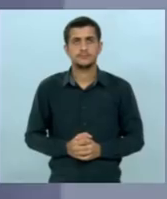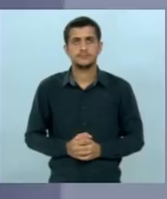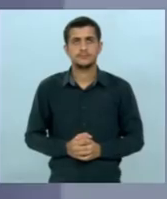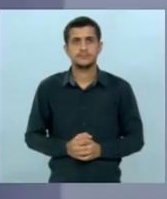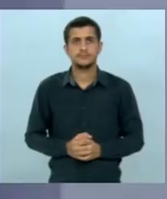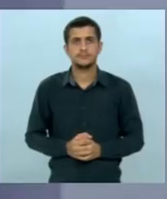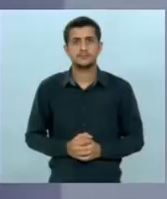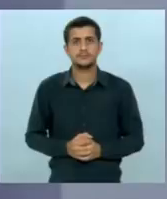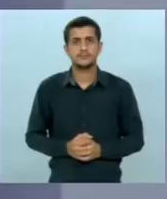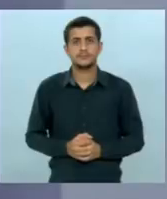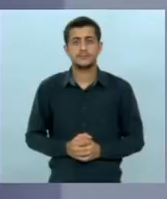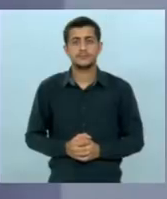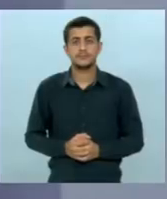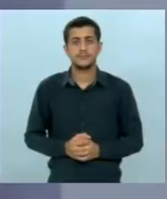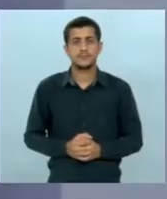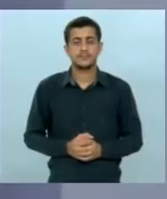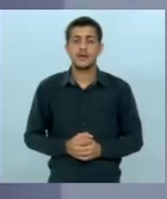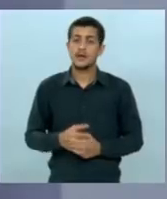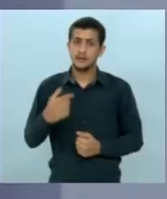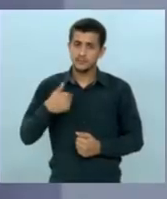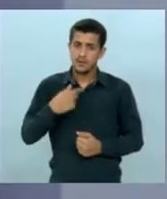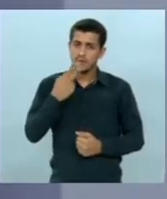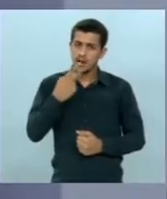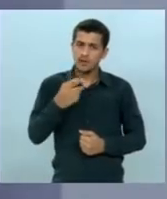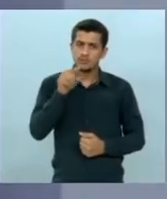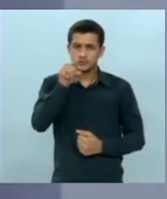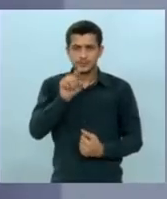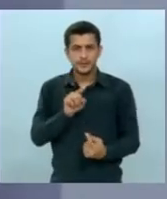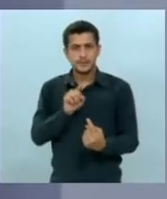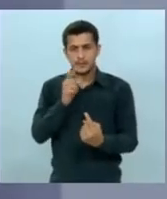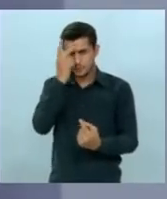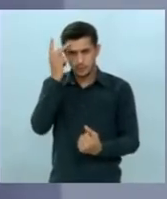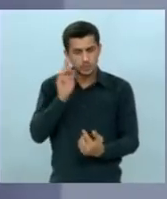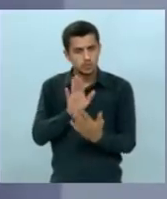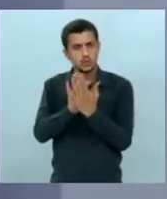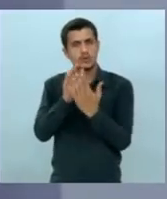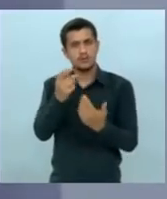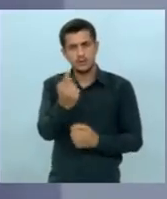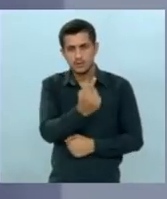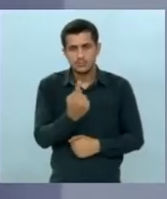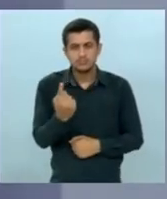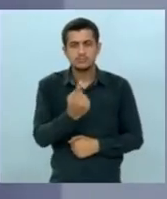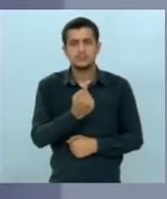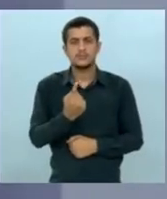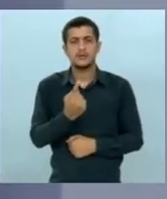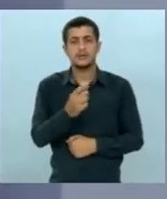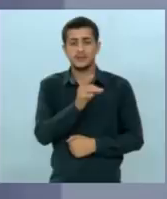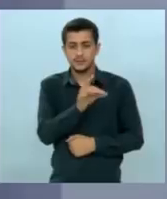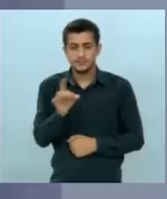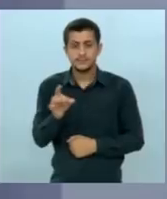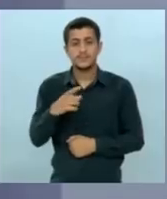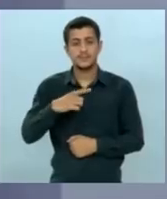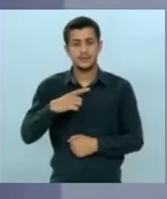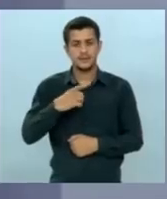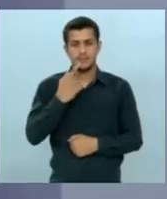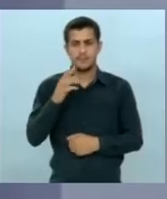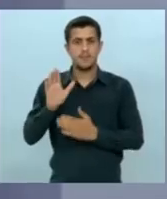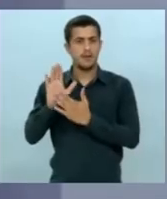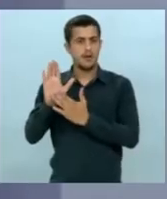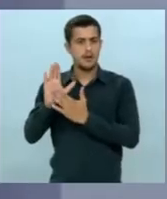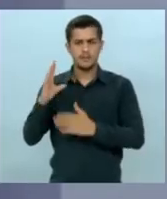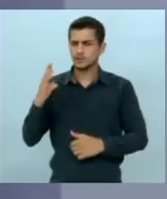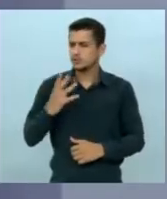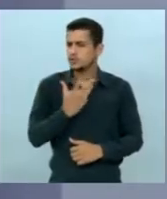Falando com você, servidor público, e você, cidadão e cidadã do Mato Grosso do Sul, tem candidato, que é o candidato salvador da